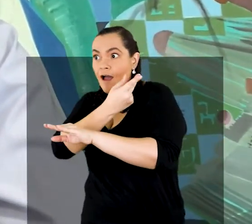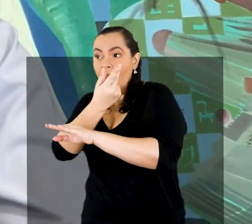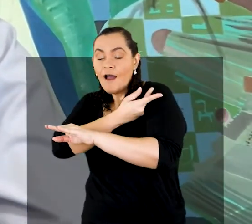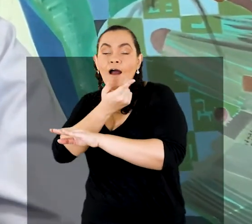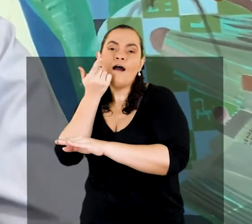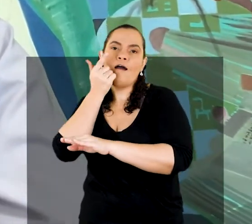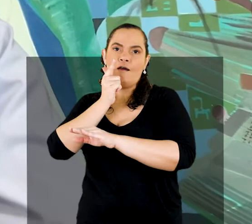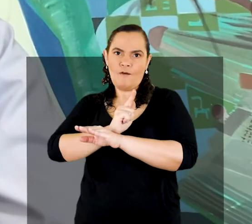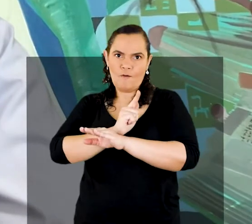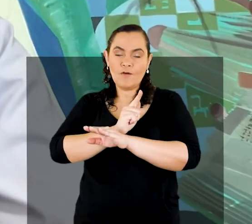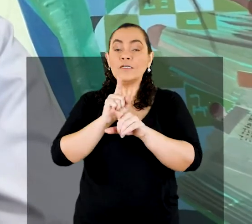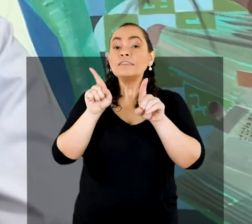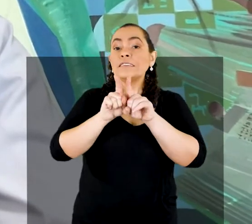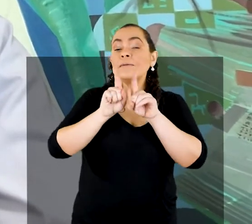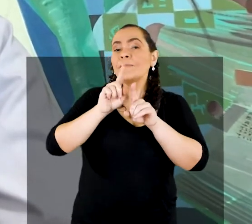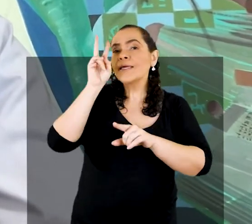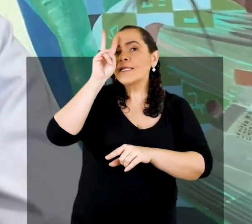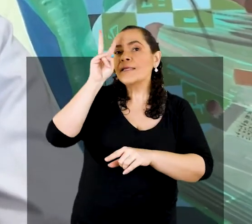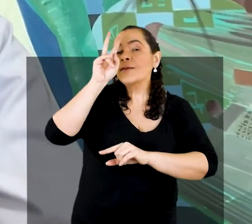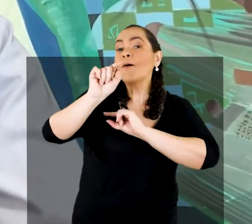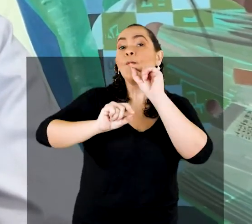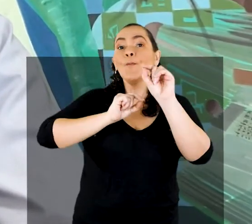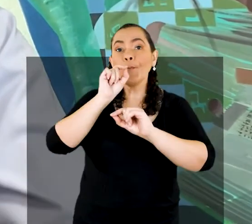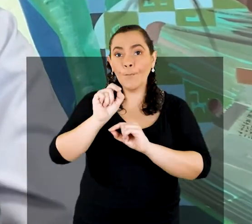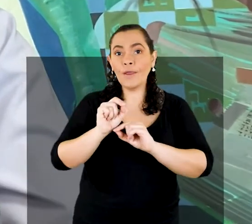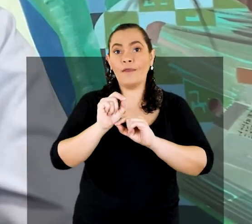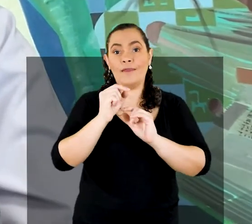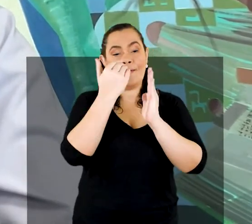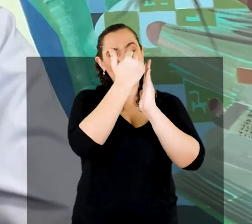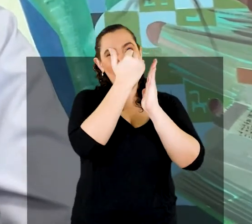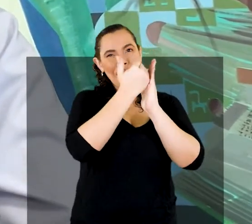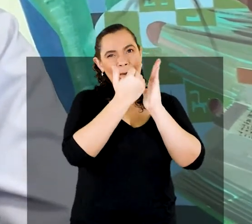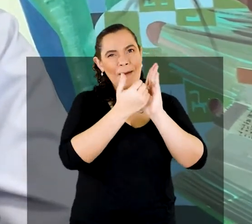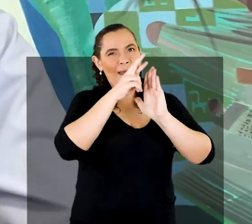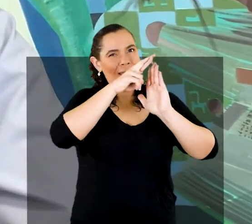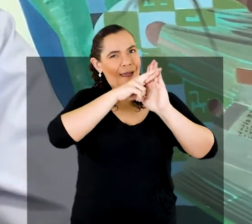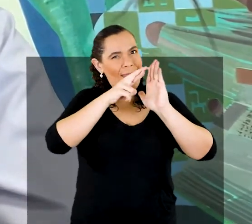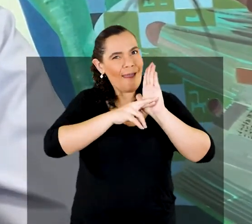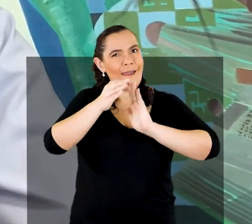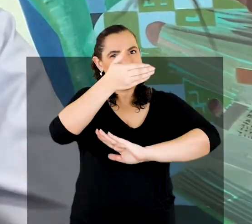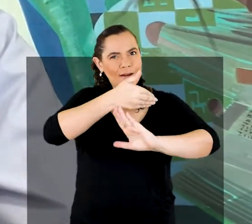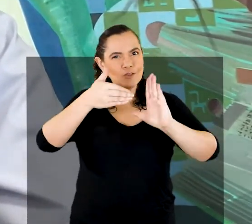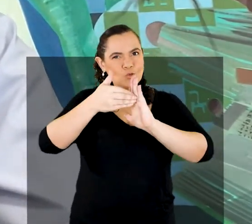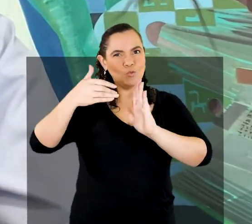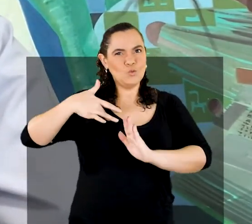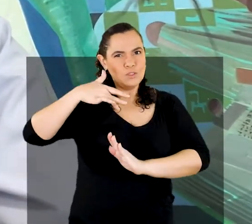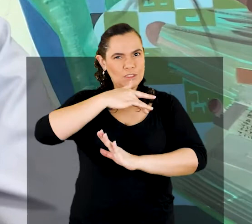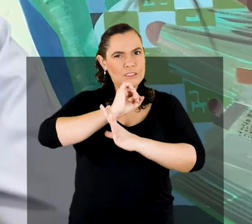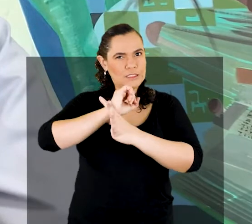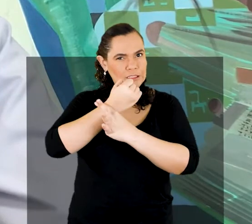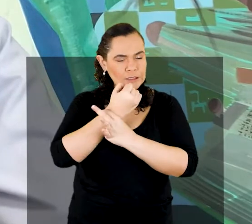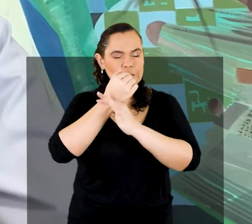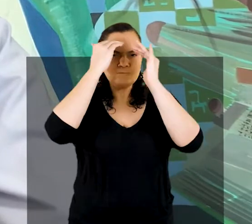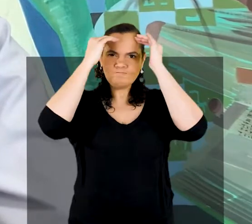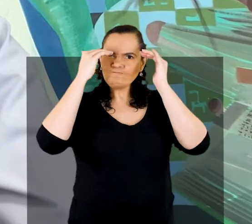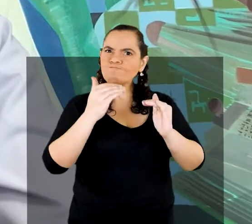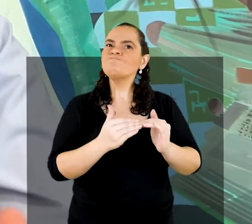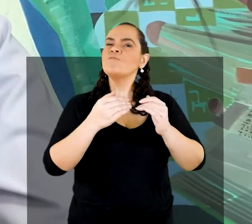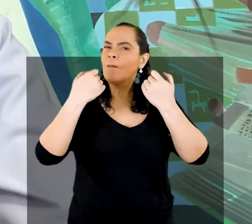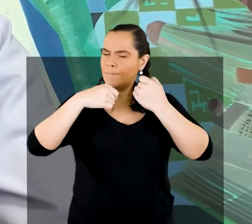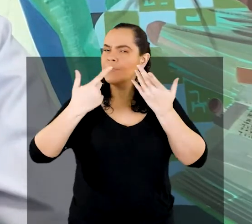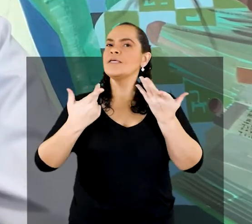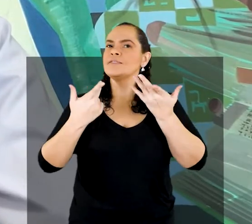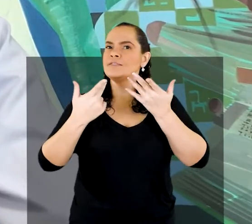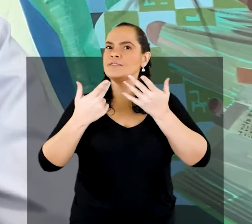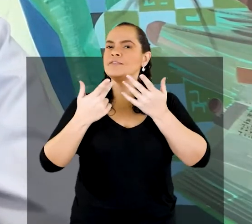reforço que compareçam ao local de vacinação. Quero lembrar também que devemos cumprir os protocolos de biossegurança para